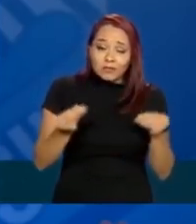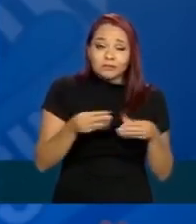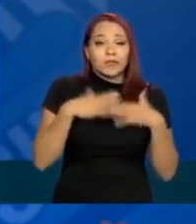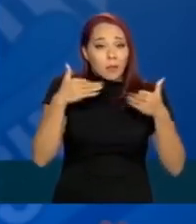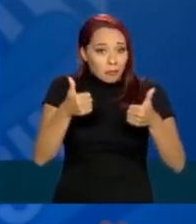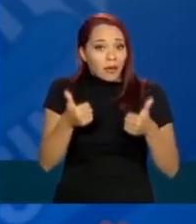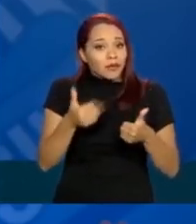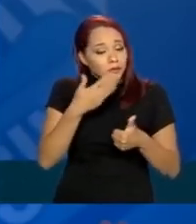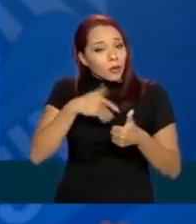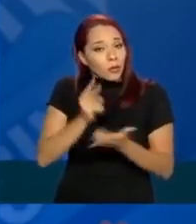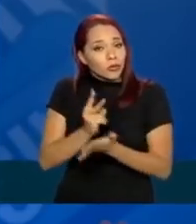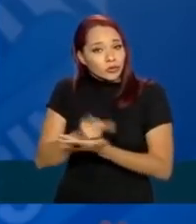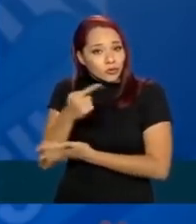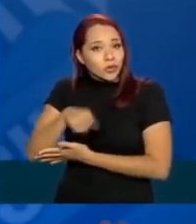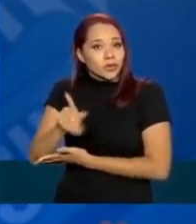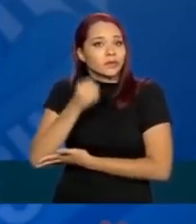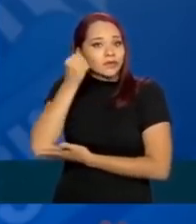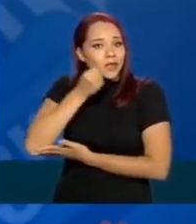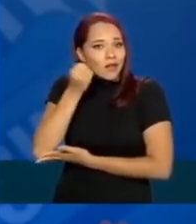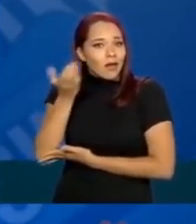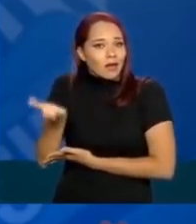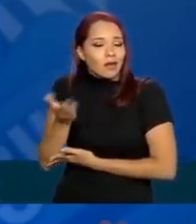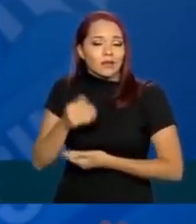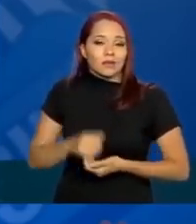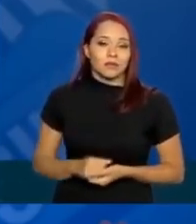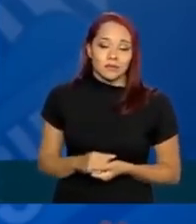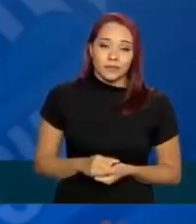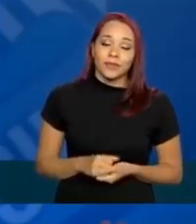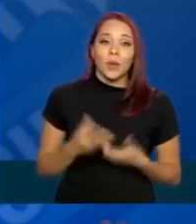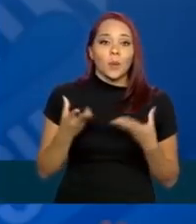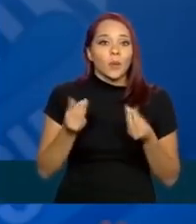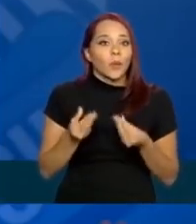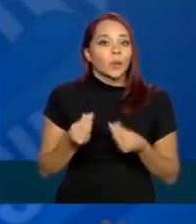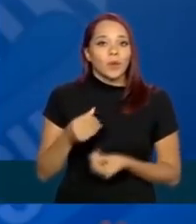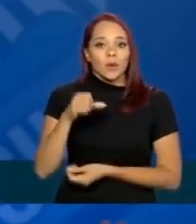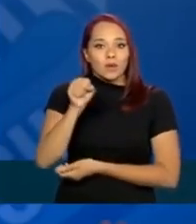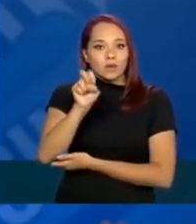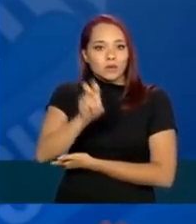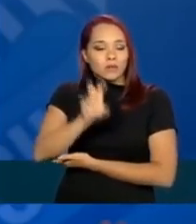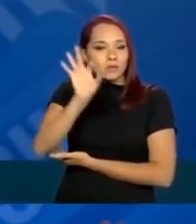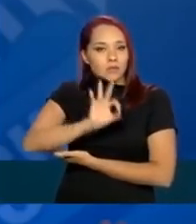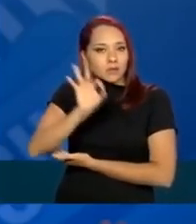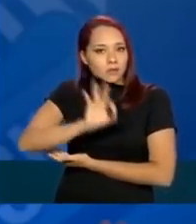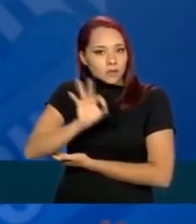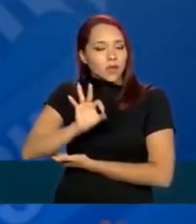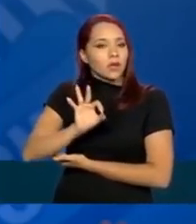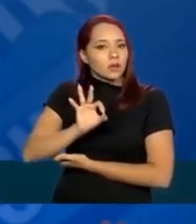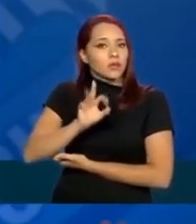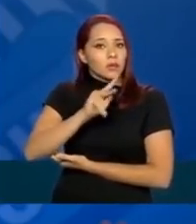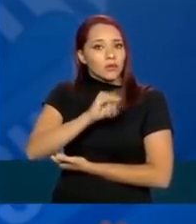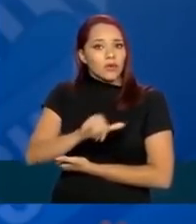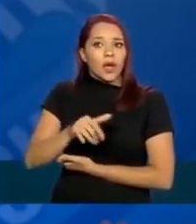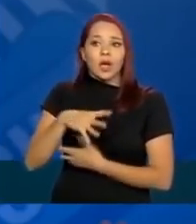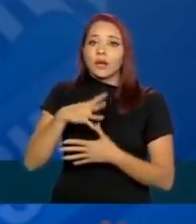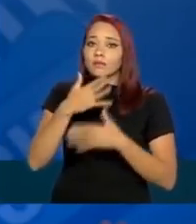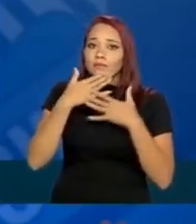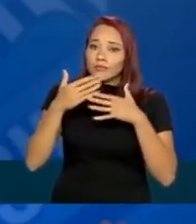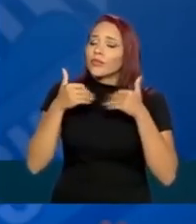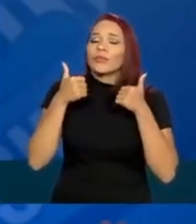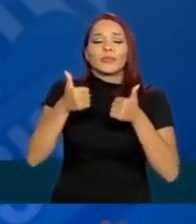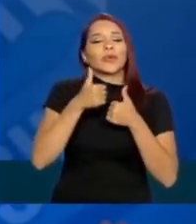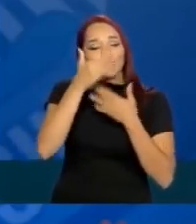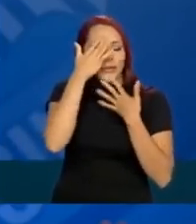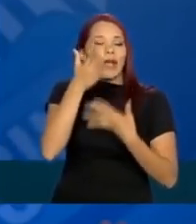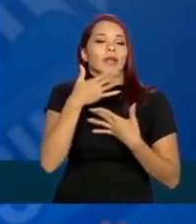bem, está presidindo o Senado. A grande maioria, 85%, vai ficar muito bem obrigado.